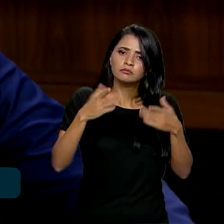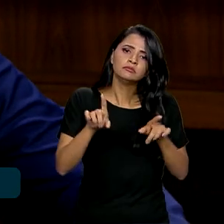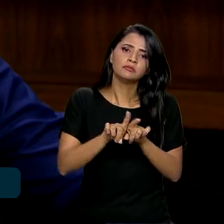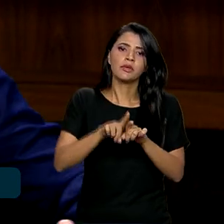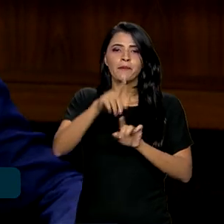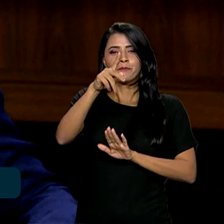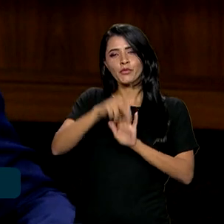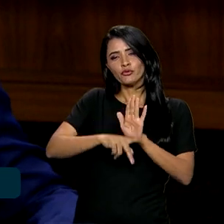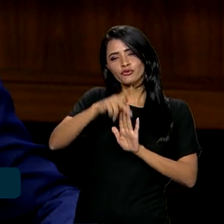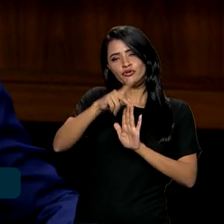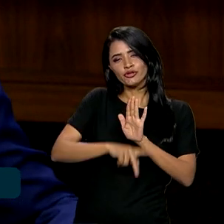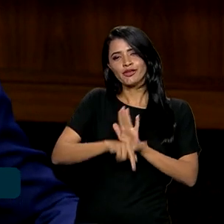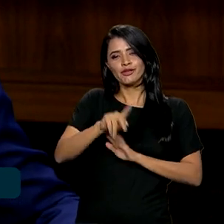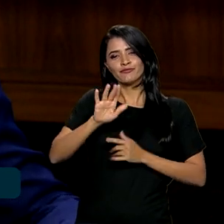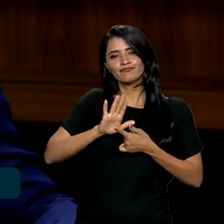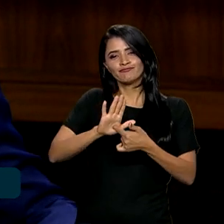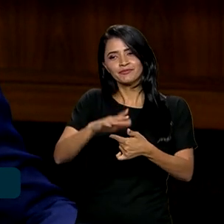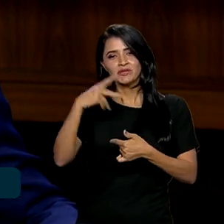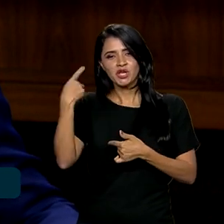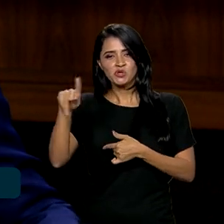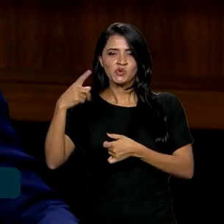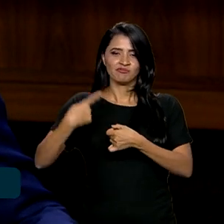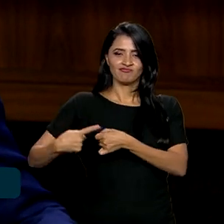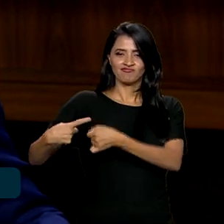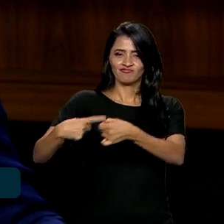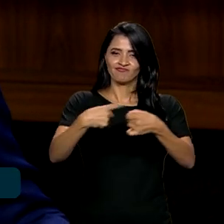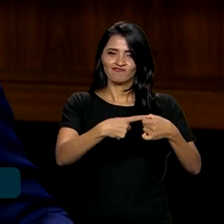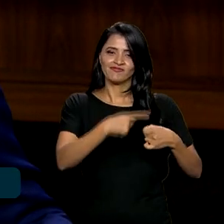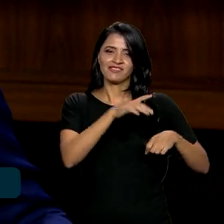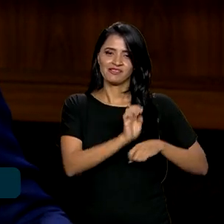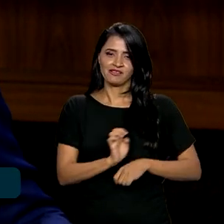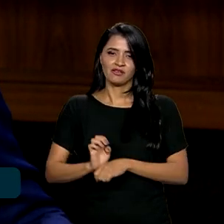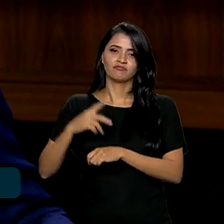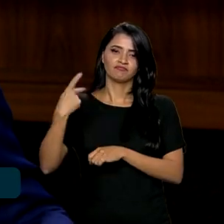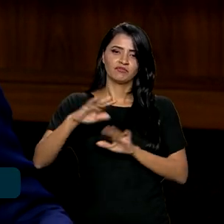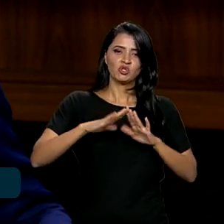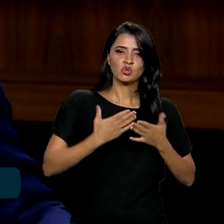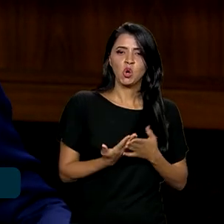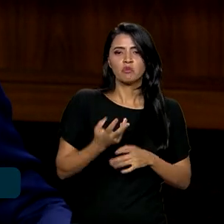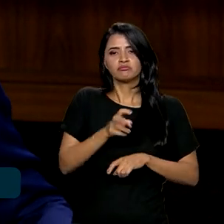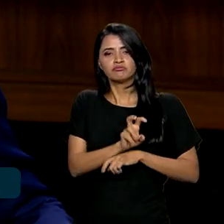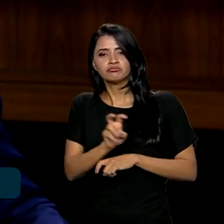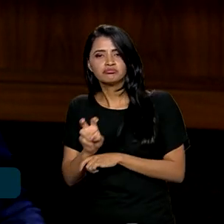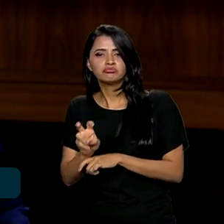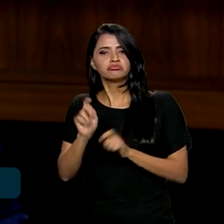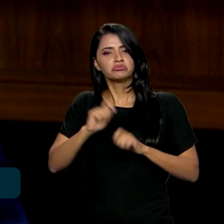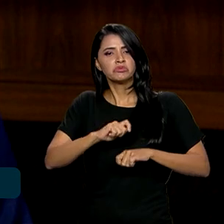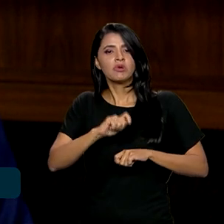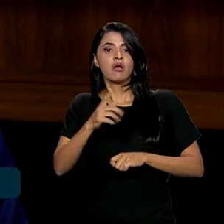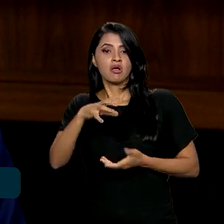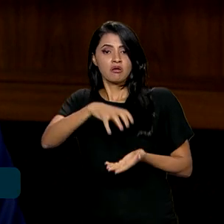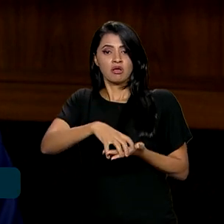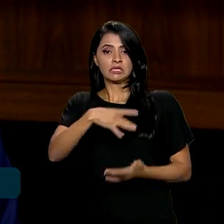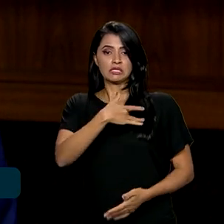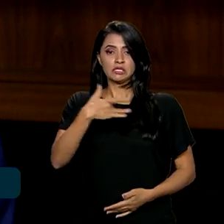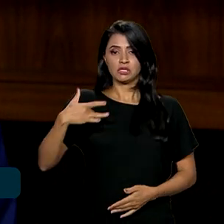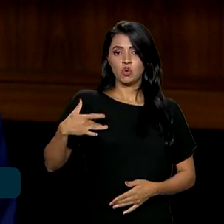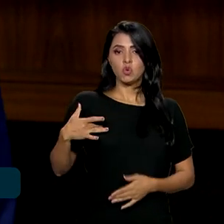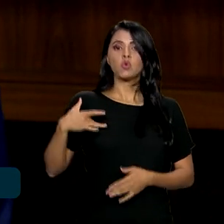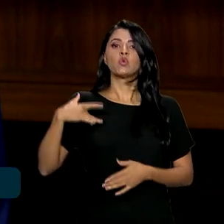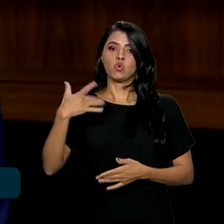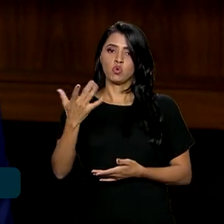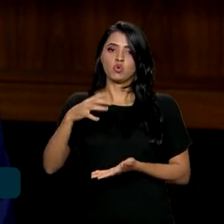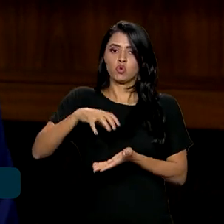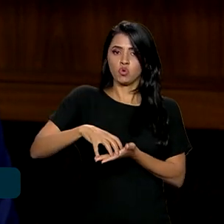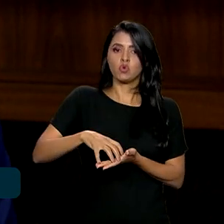projetos para as suas cidades e para seus estados. Então, escolas, creches, postos de saúde, policlínicas, que serão